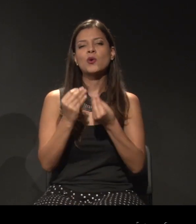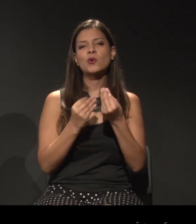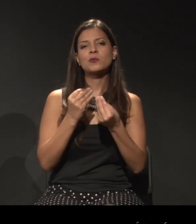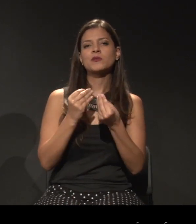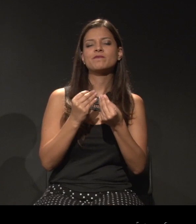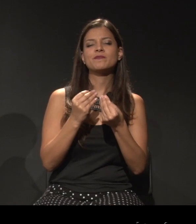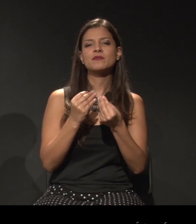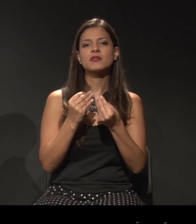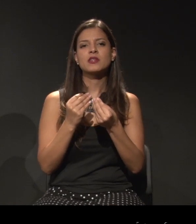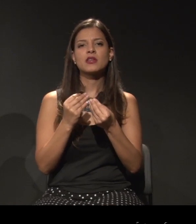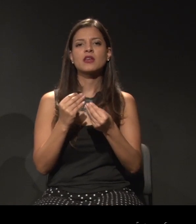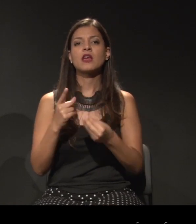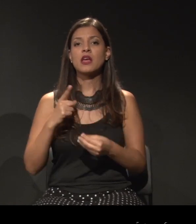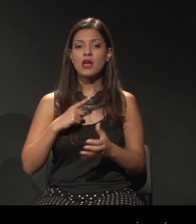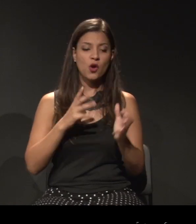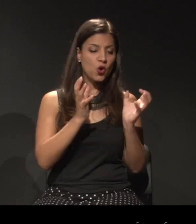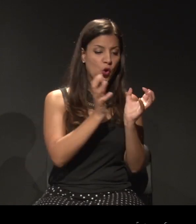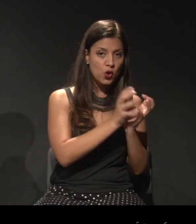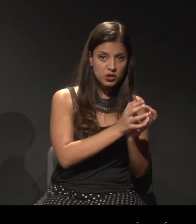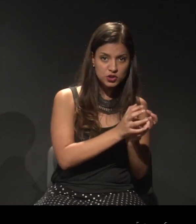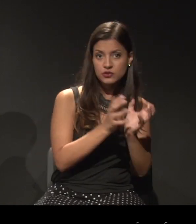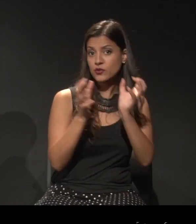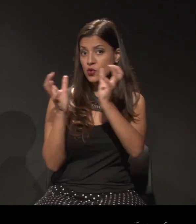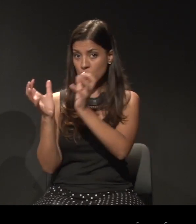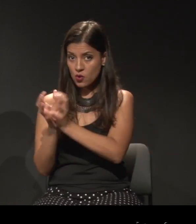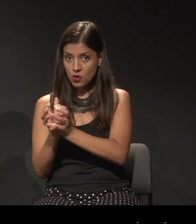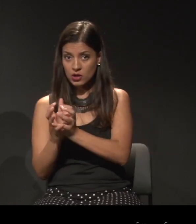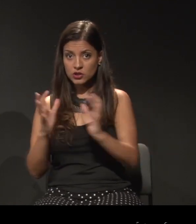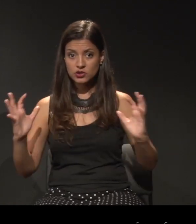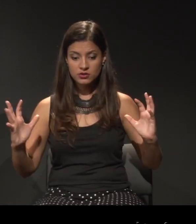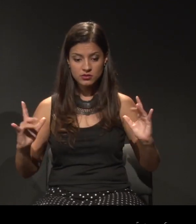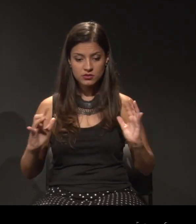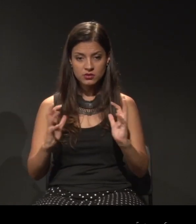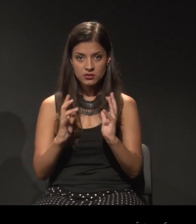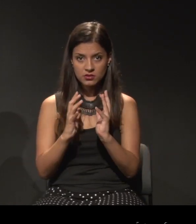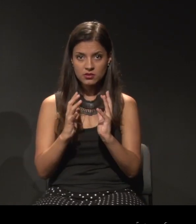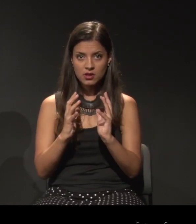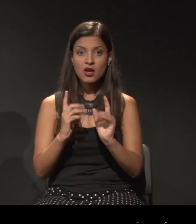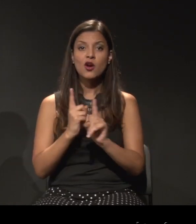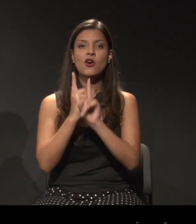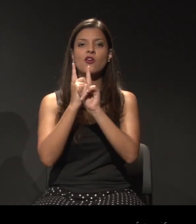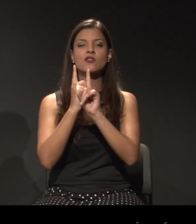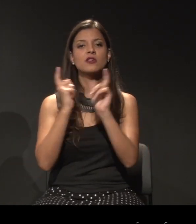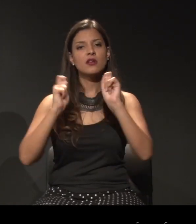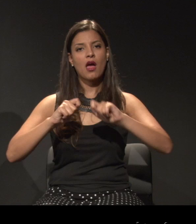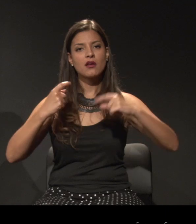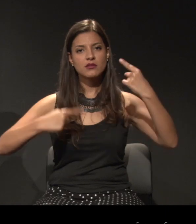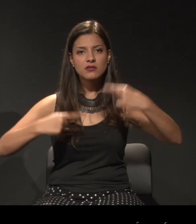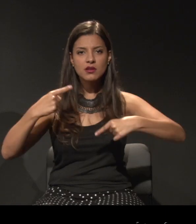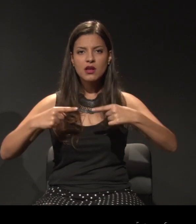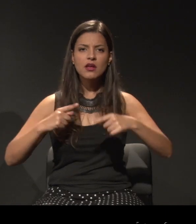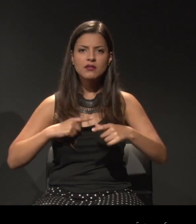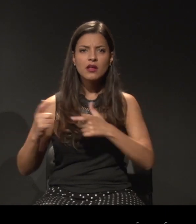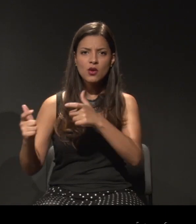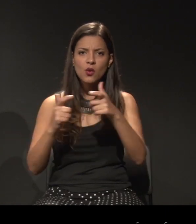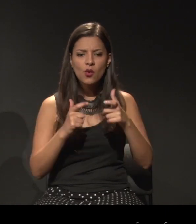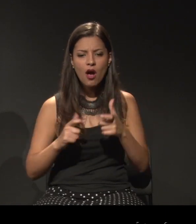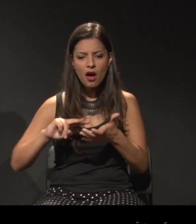entre coletivos, onde a gente possa debater e se reformar também, e ressignificar esses lugares.